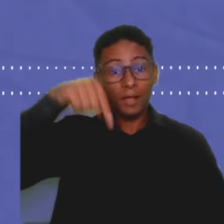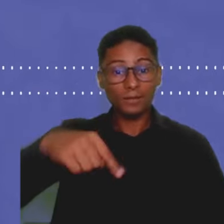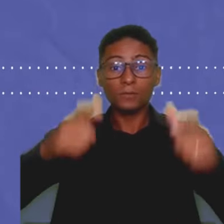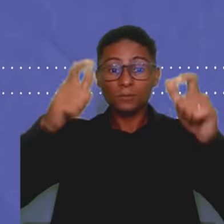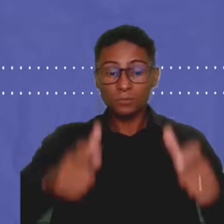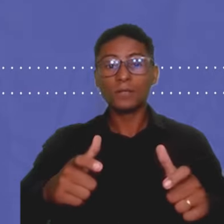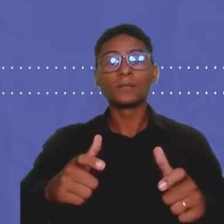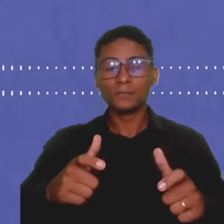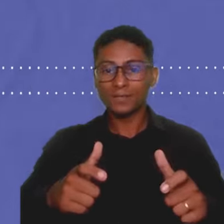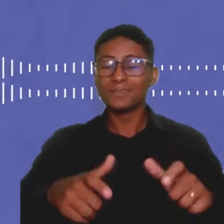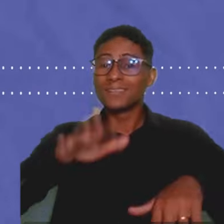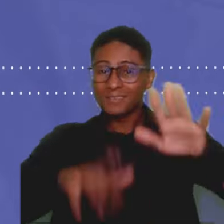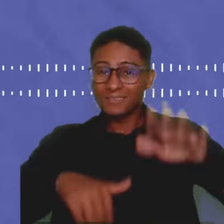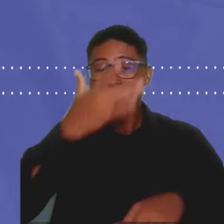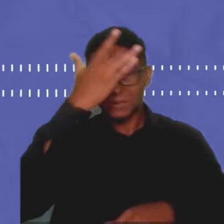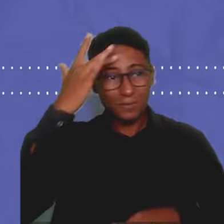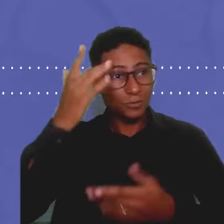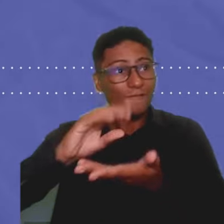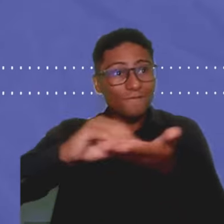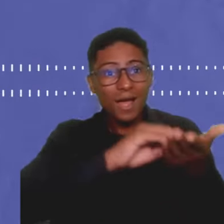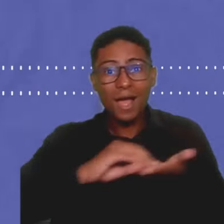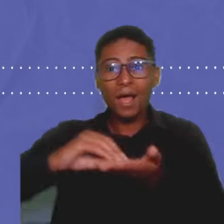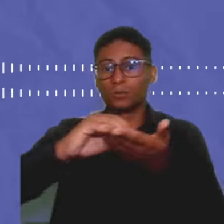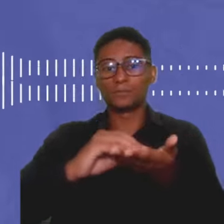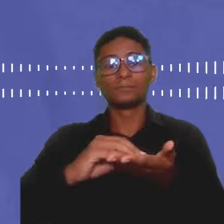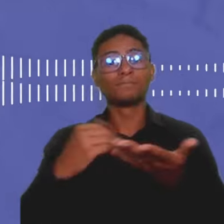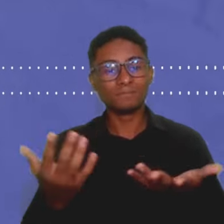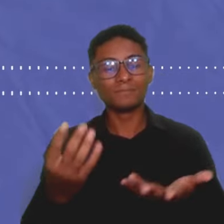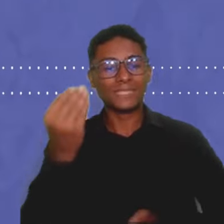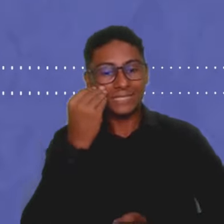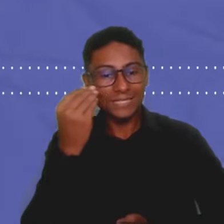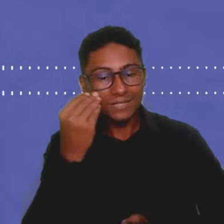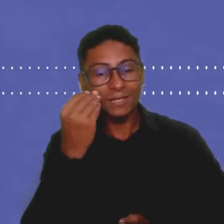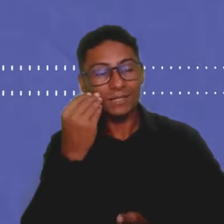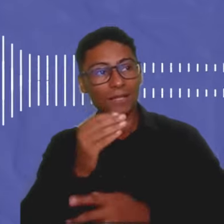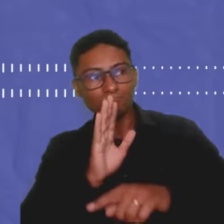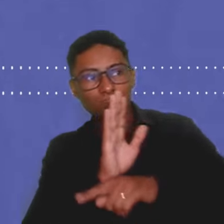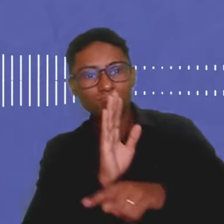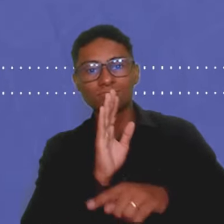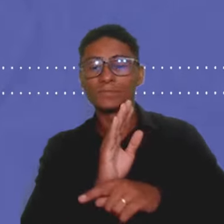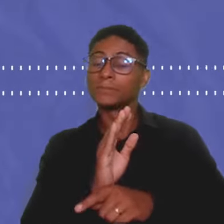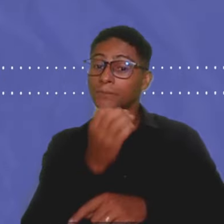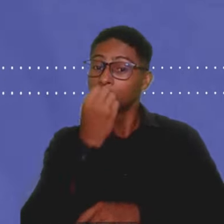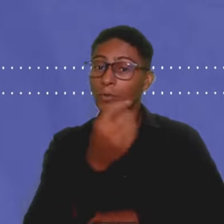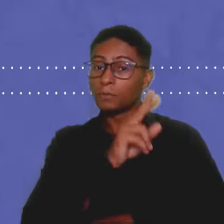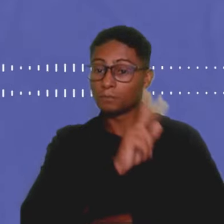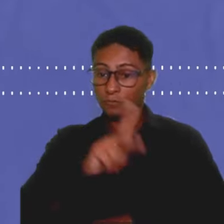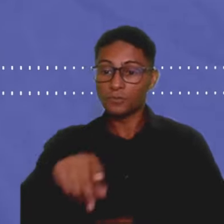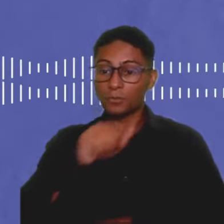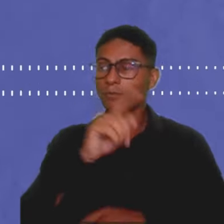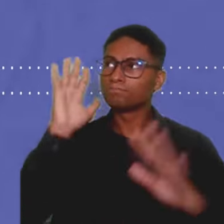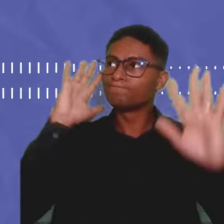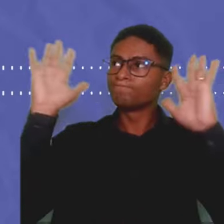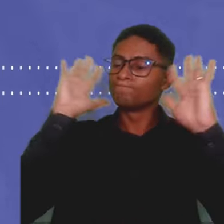já sofre com falta de pessoas. Então, a gente tem essa abordagem e tem dado muito certo, porque os professores realmente param